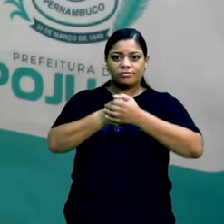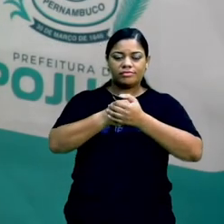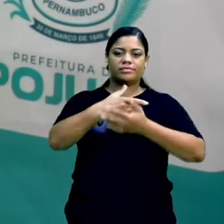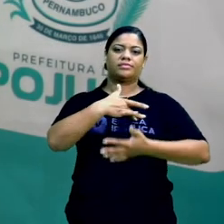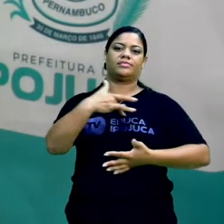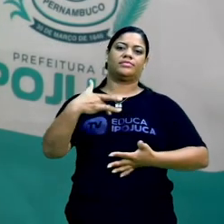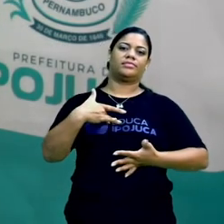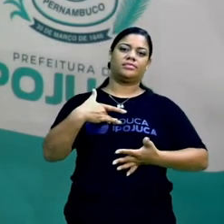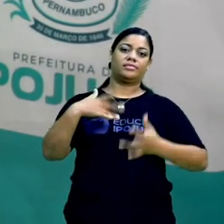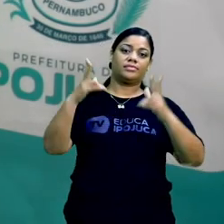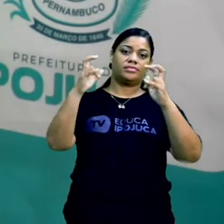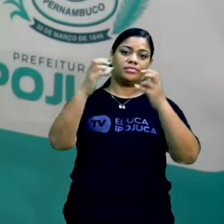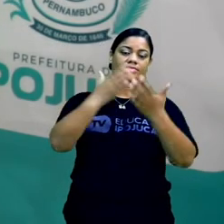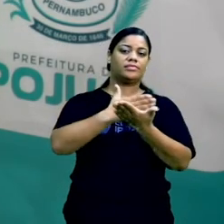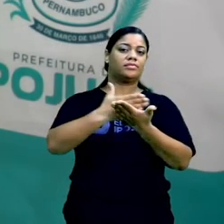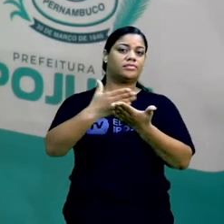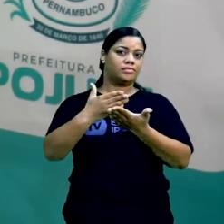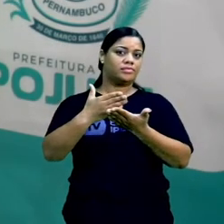gente viu lá no início.